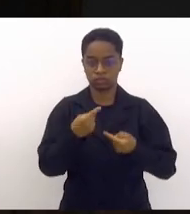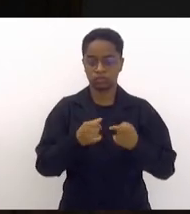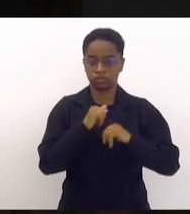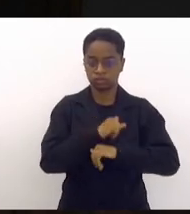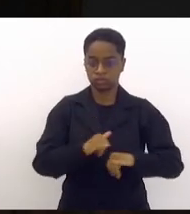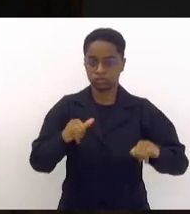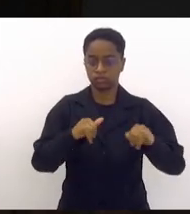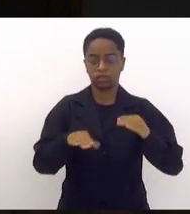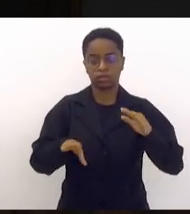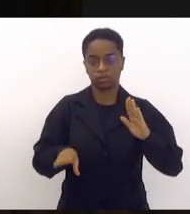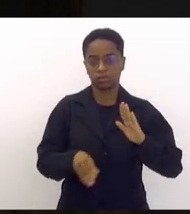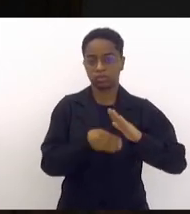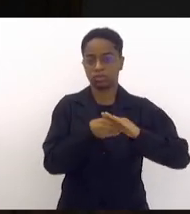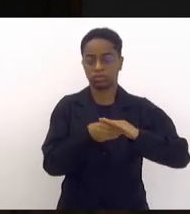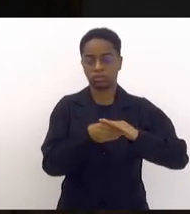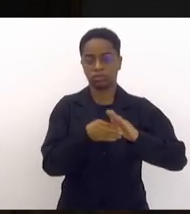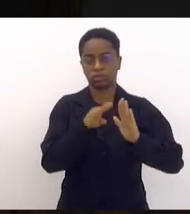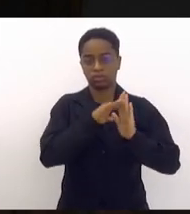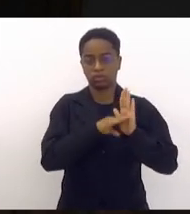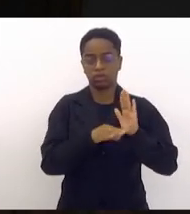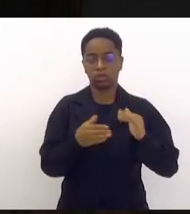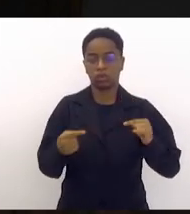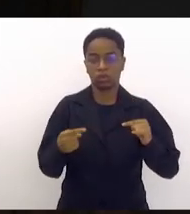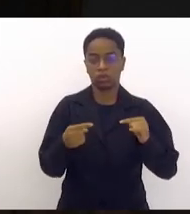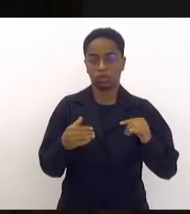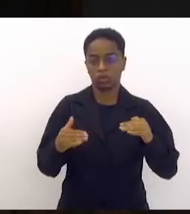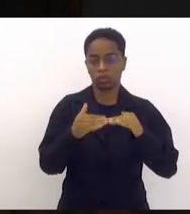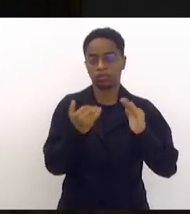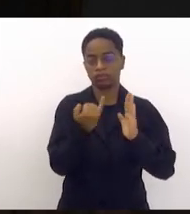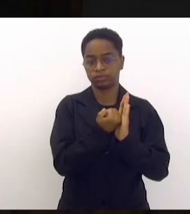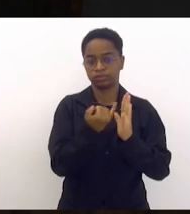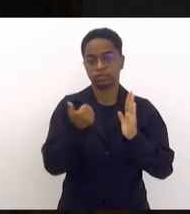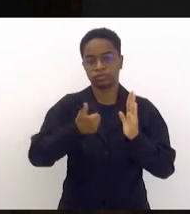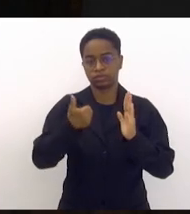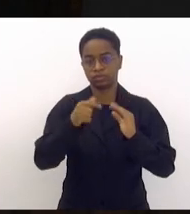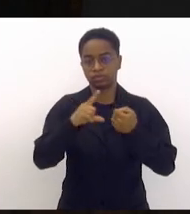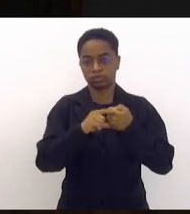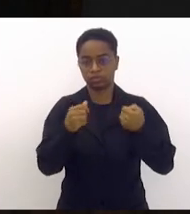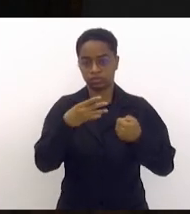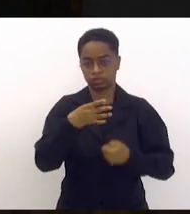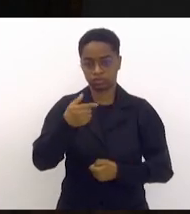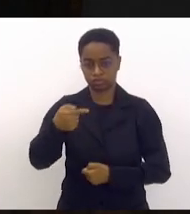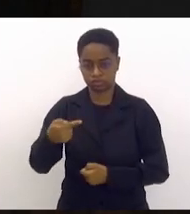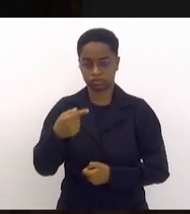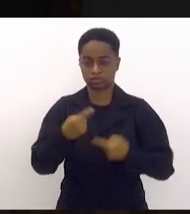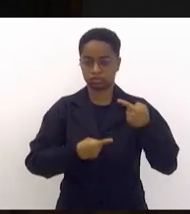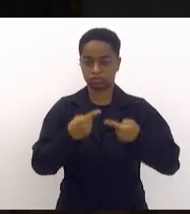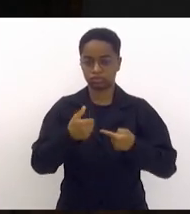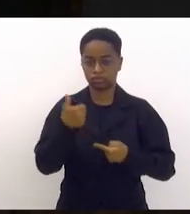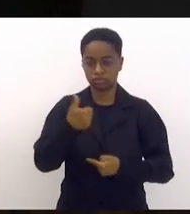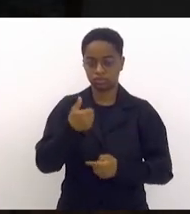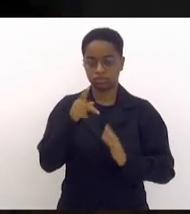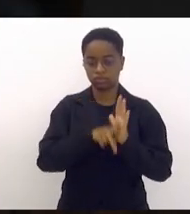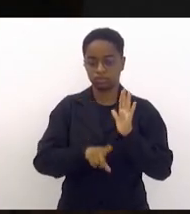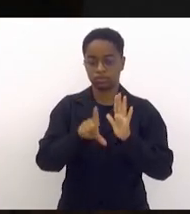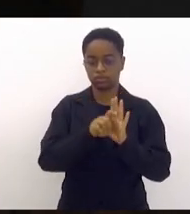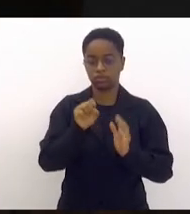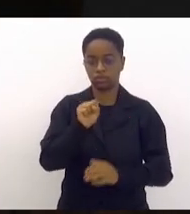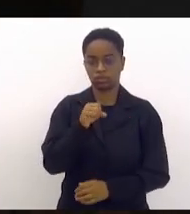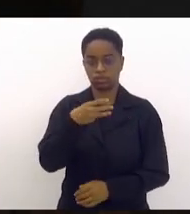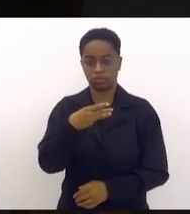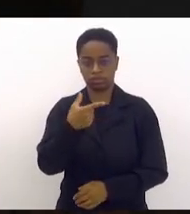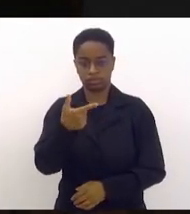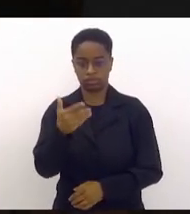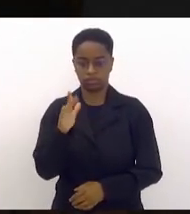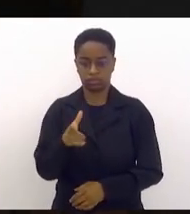incluindo na ordem do dia, de acordo com o inciso primeiro do artigo 47 do regimento interno, em tramitação ordinária, em primeira discussão, projeto de lei 832